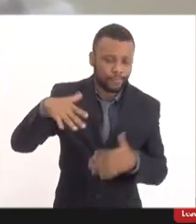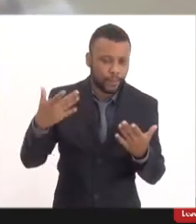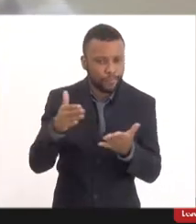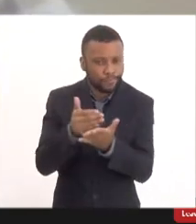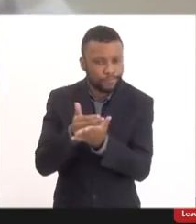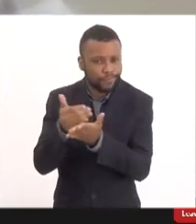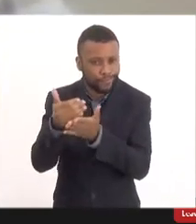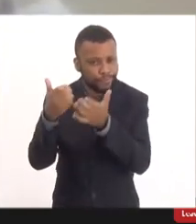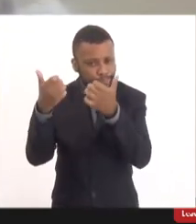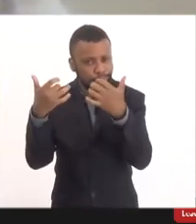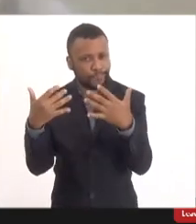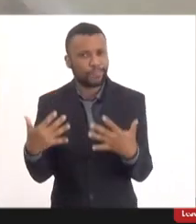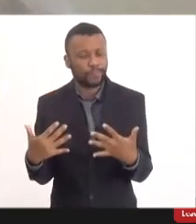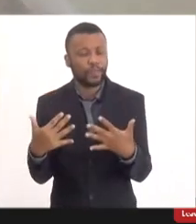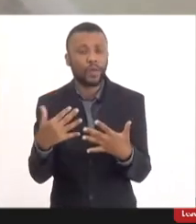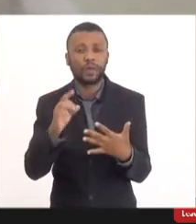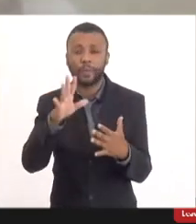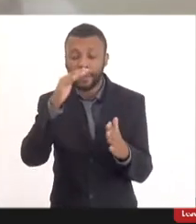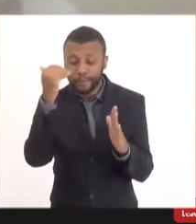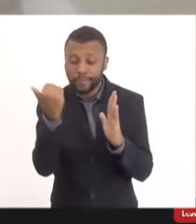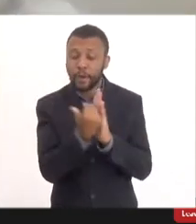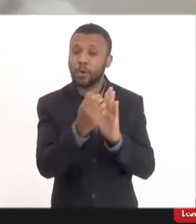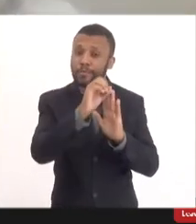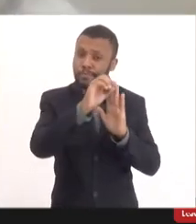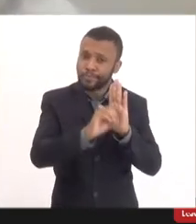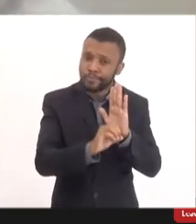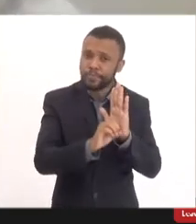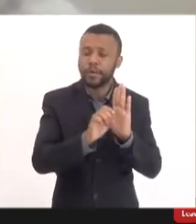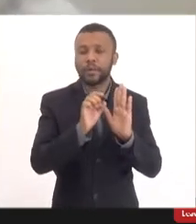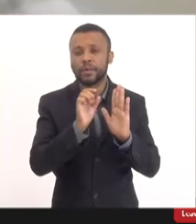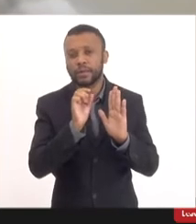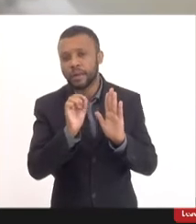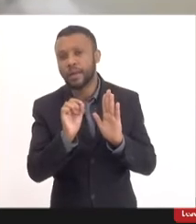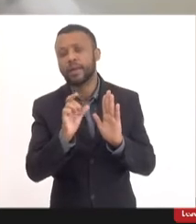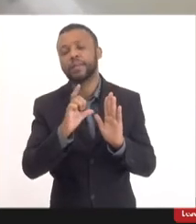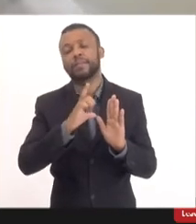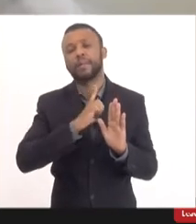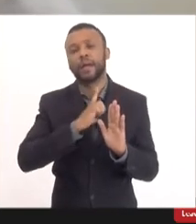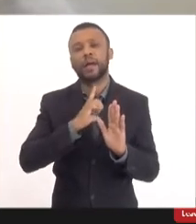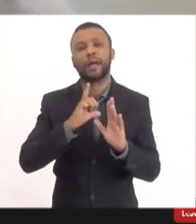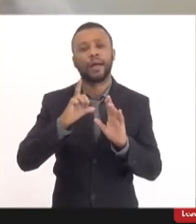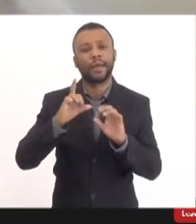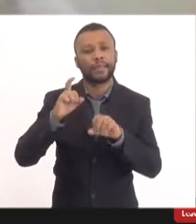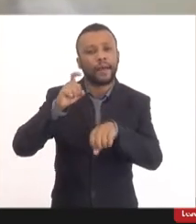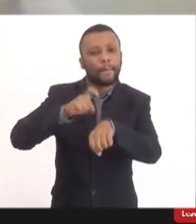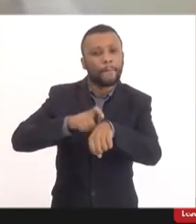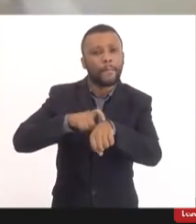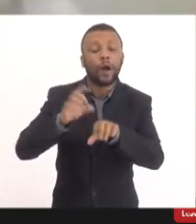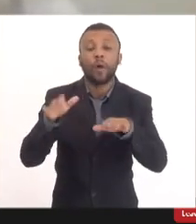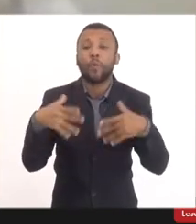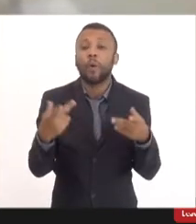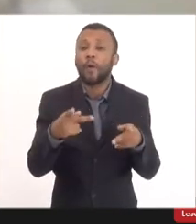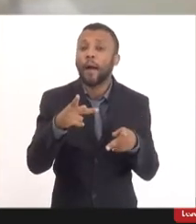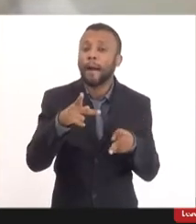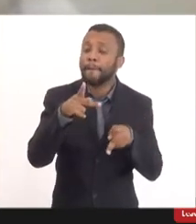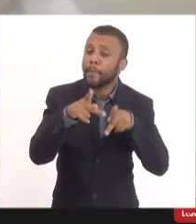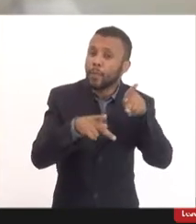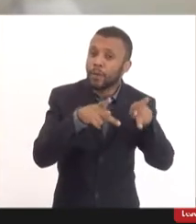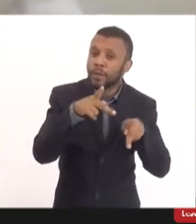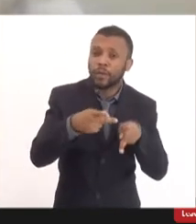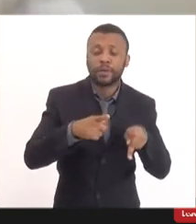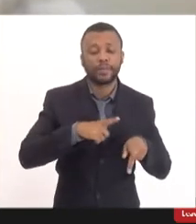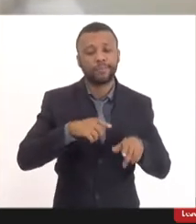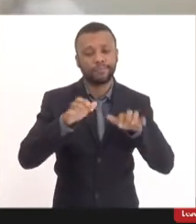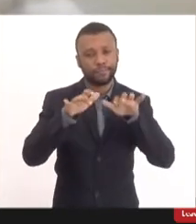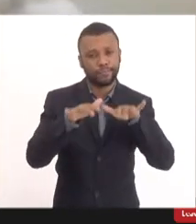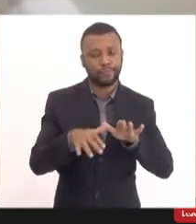atender aquilo que está no ofício, como está a cobertura nesse momento, qual é a população do Estado que veio no ofício que